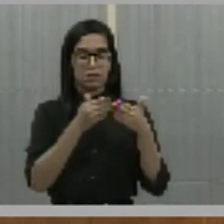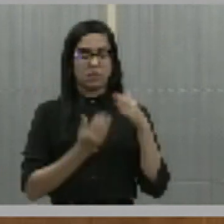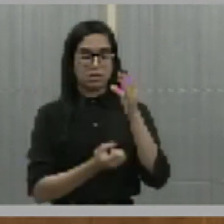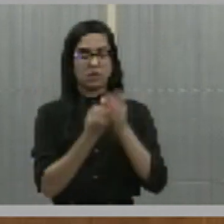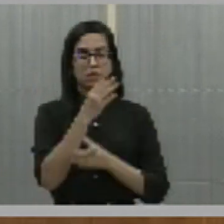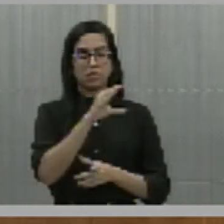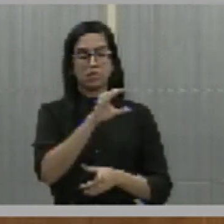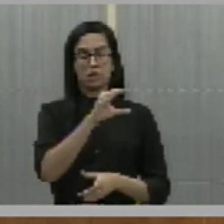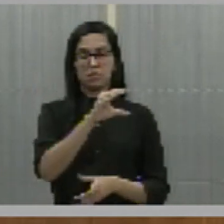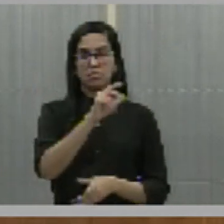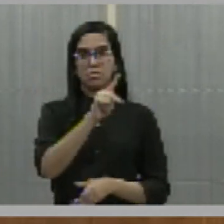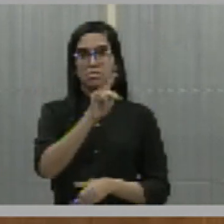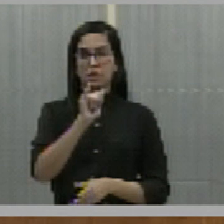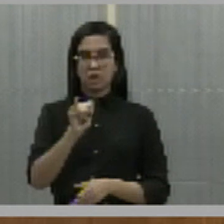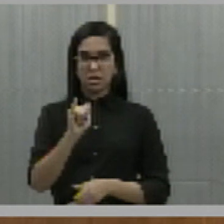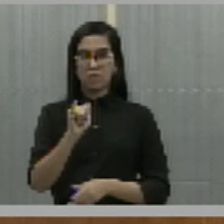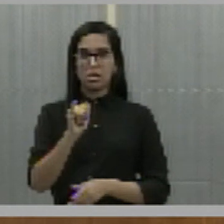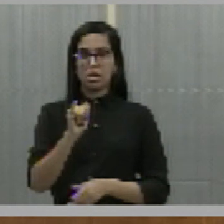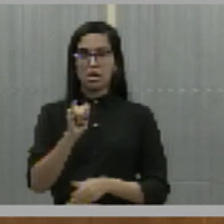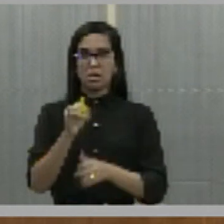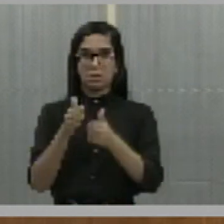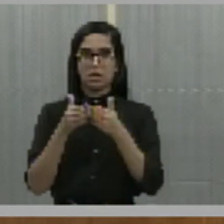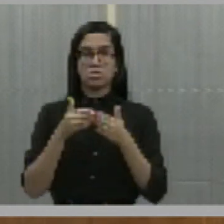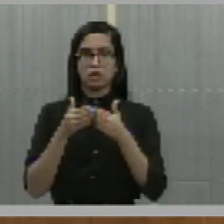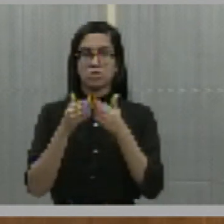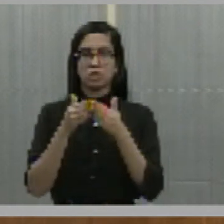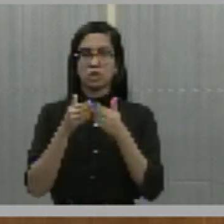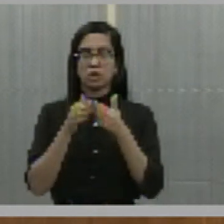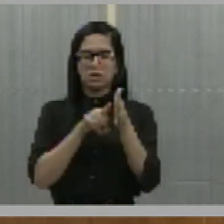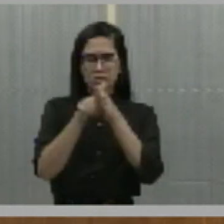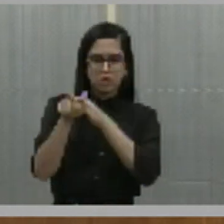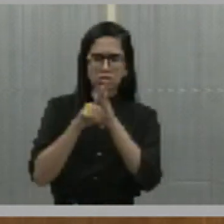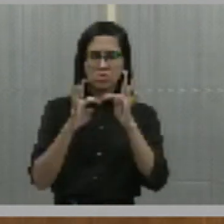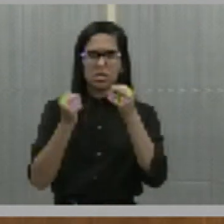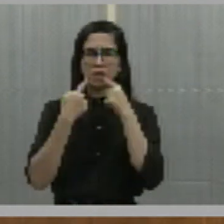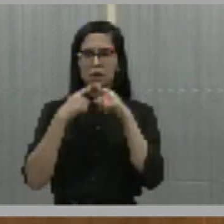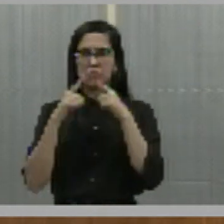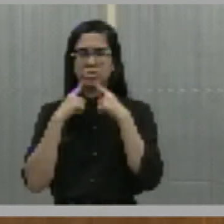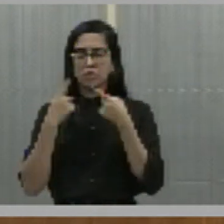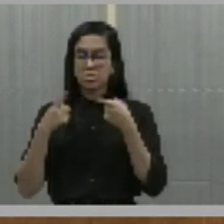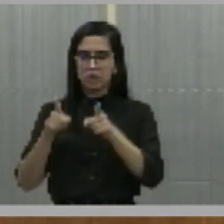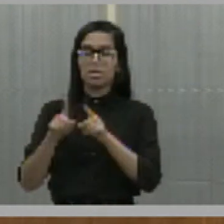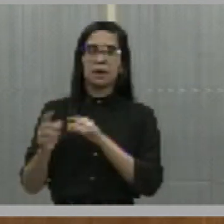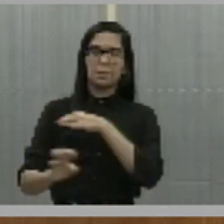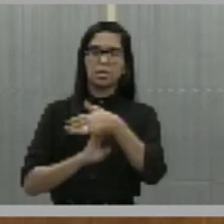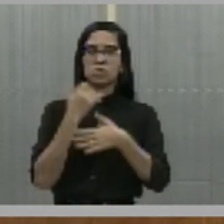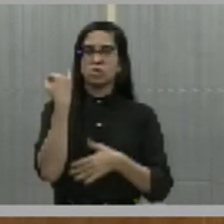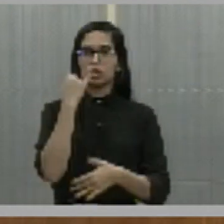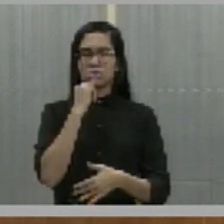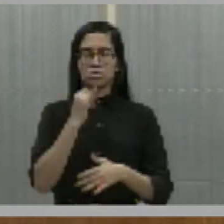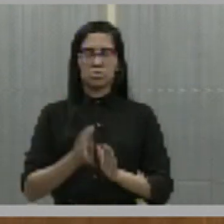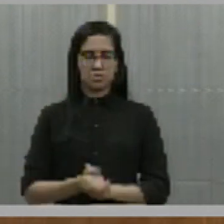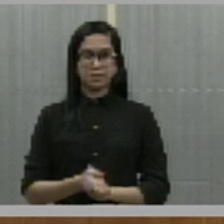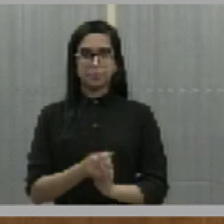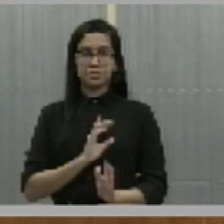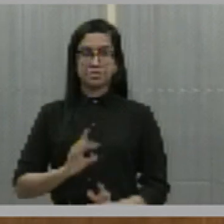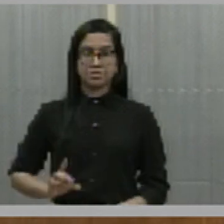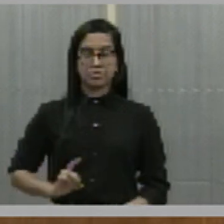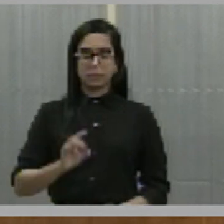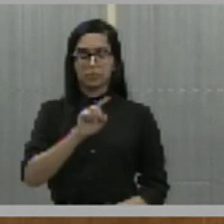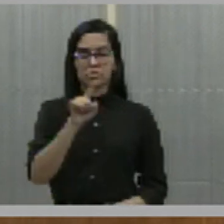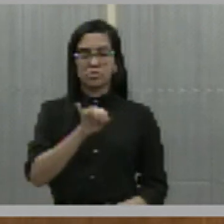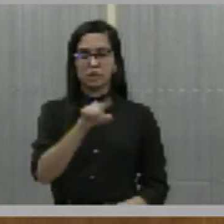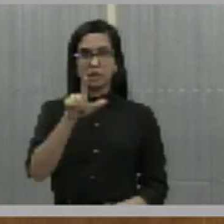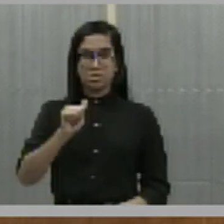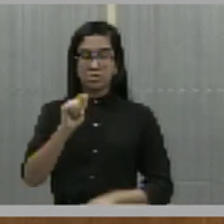finalidade de investigar de inúmeras reclamações junto à Equatorial Piauí. Ótimo do dia novo. Matéria e pequenos avisos, senhor deputado, o senhor Zizacavalo anunciou que, após o término da sessão